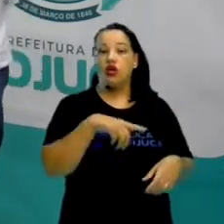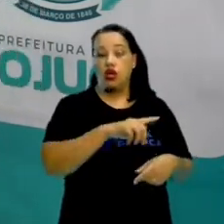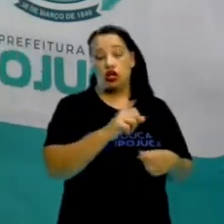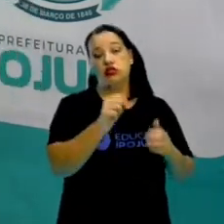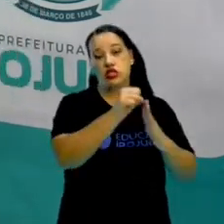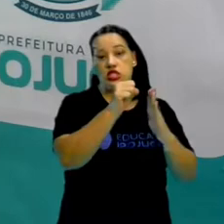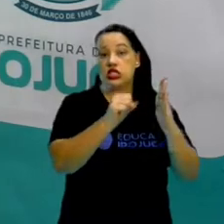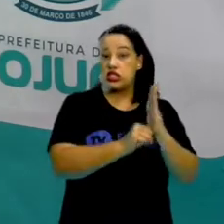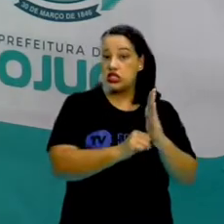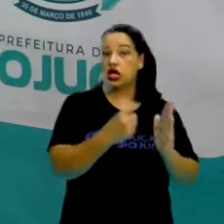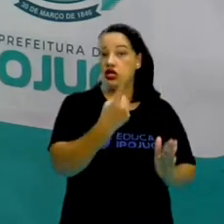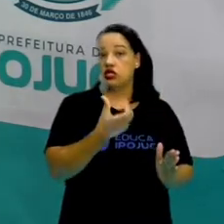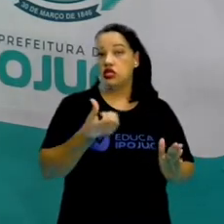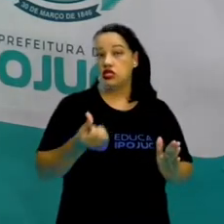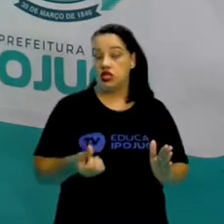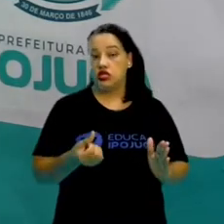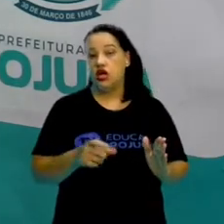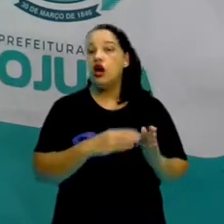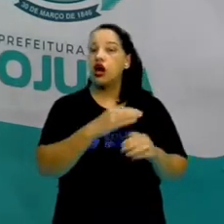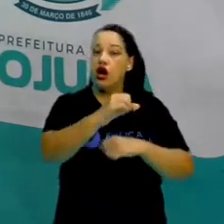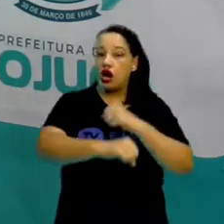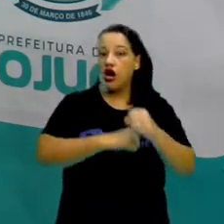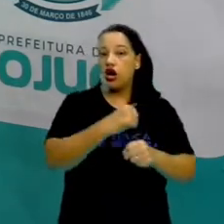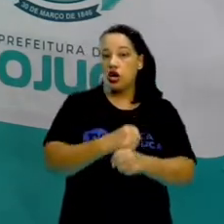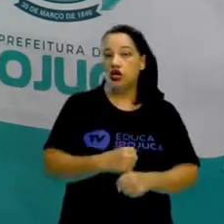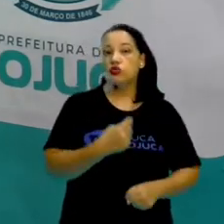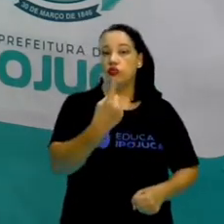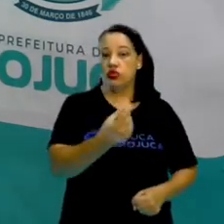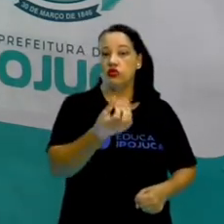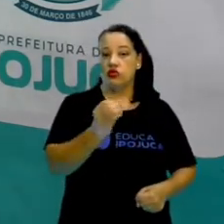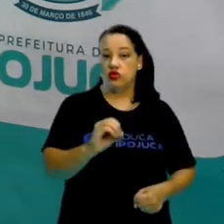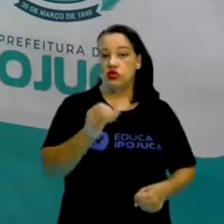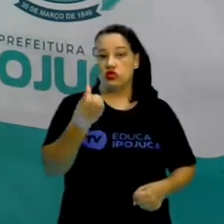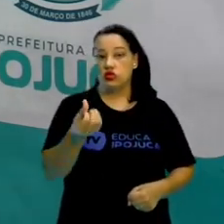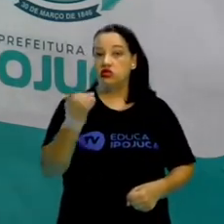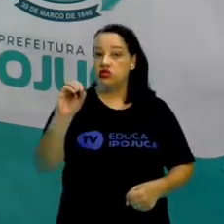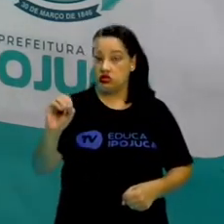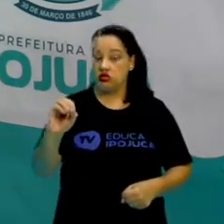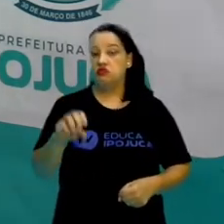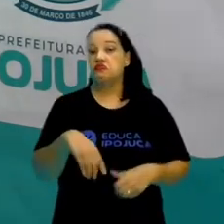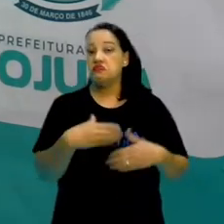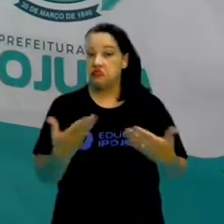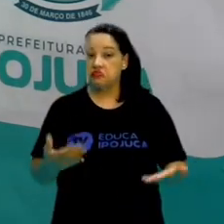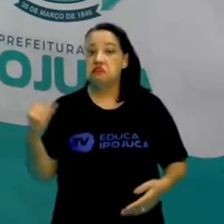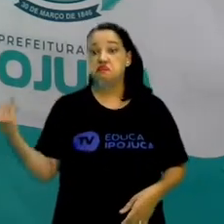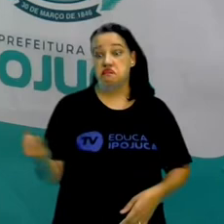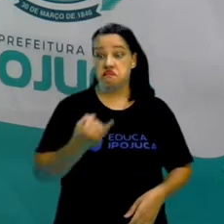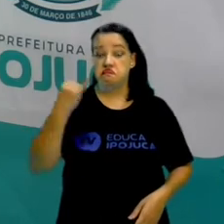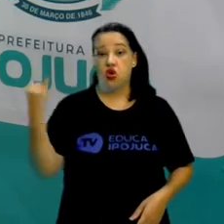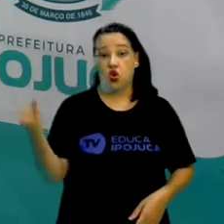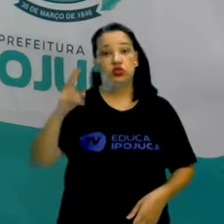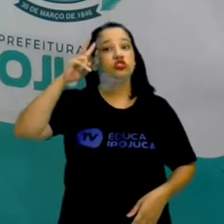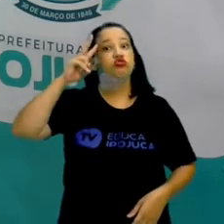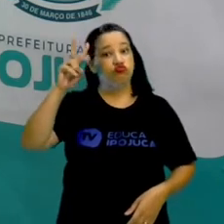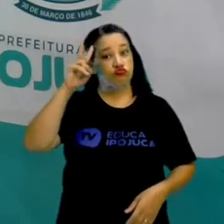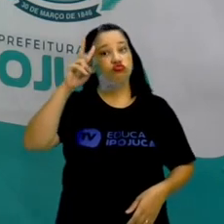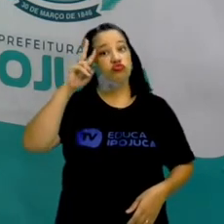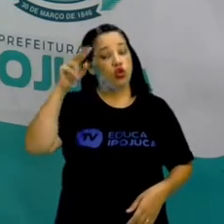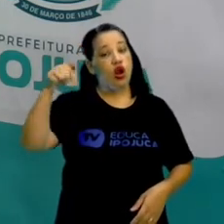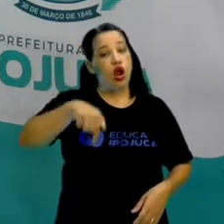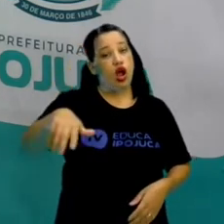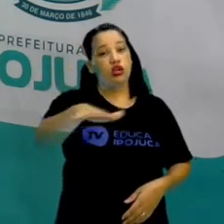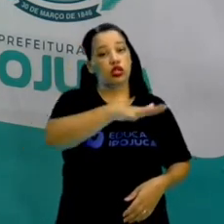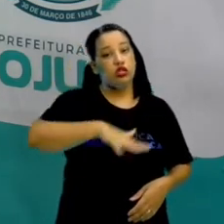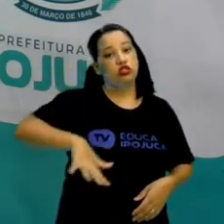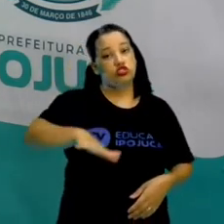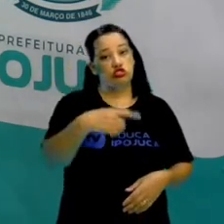XVII, né? De 1606. Então nós temos aí uma importância histórica tremenda aqui da região